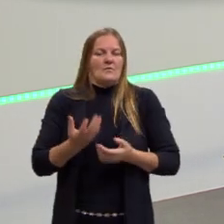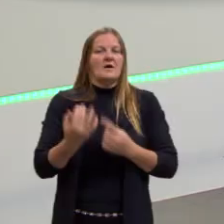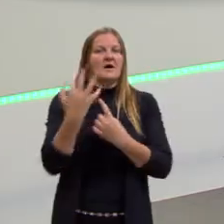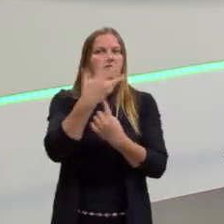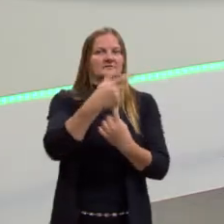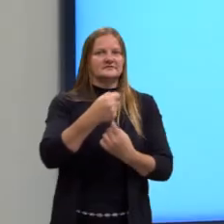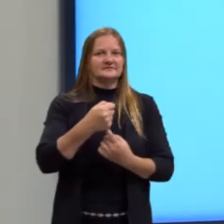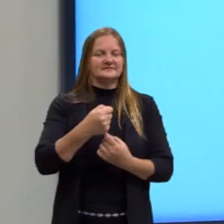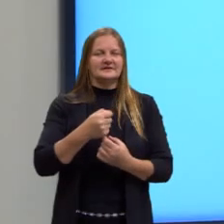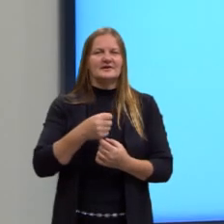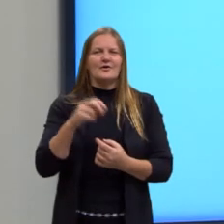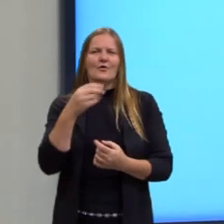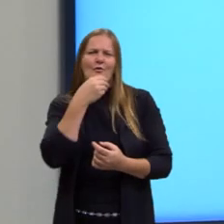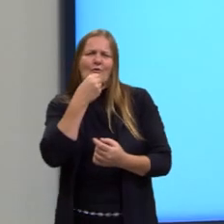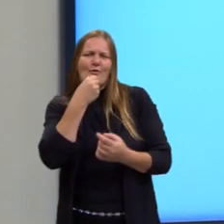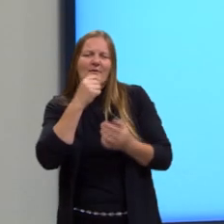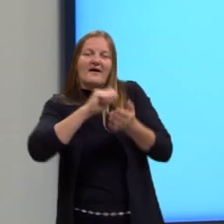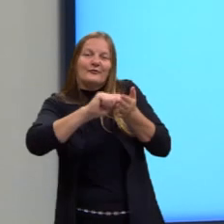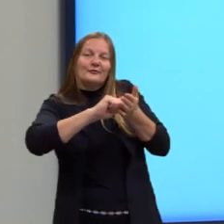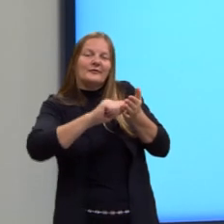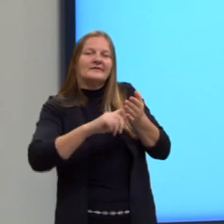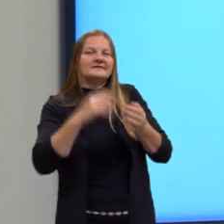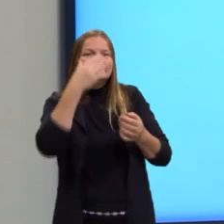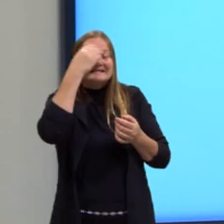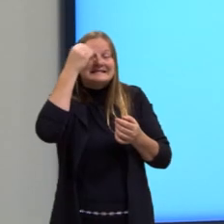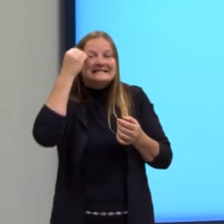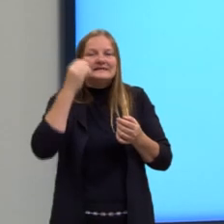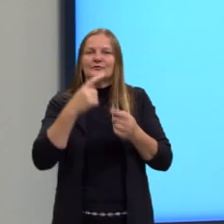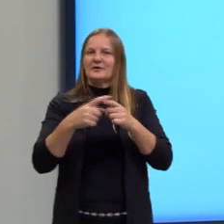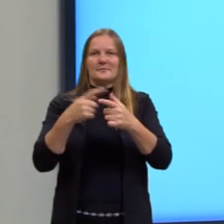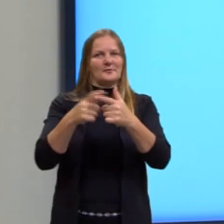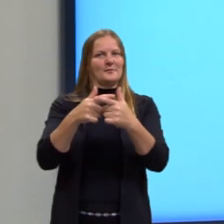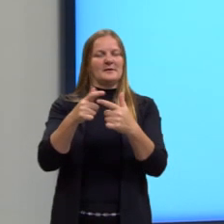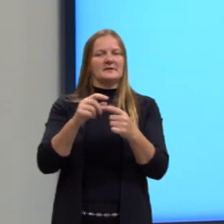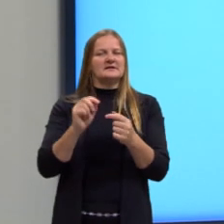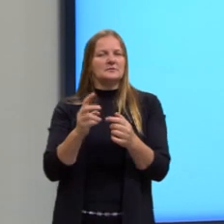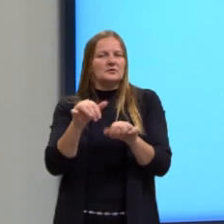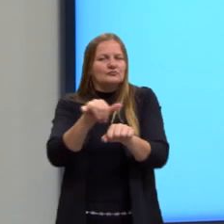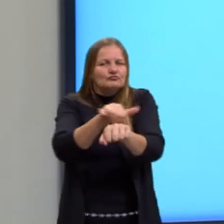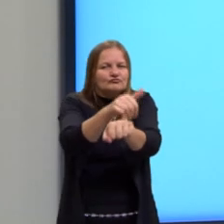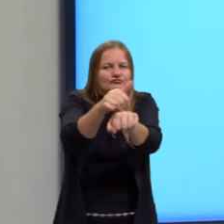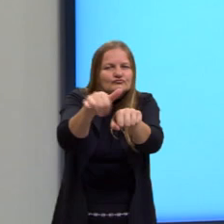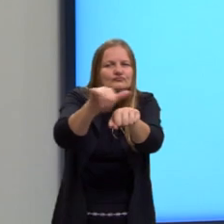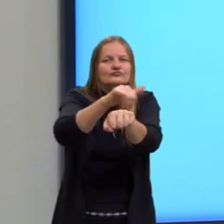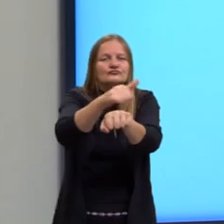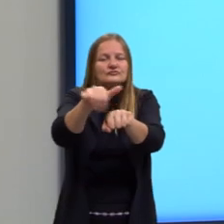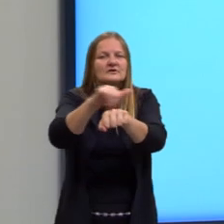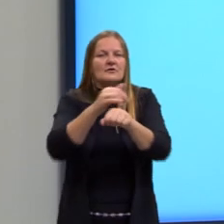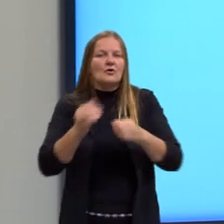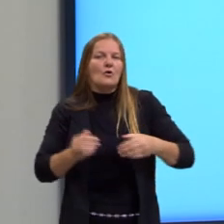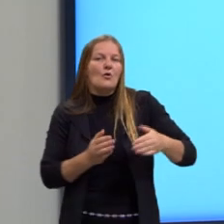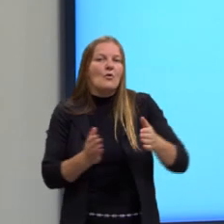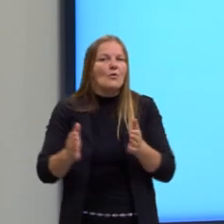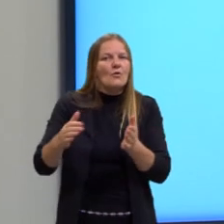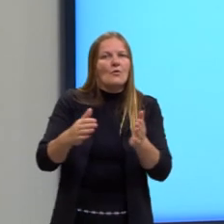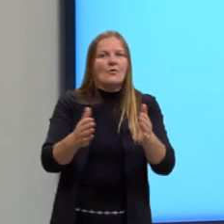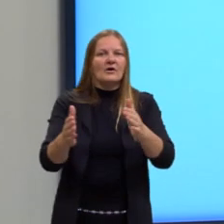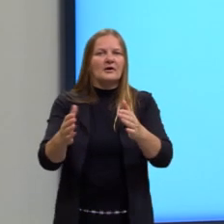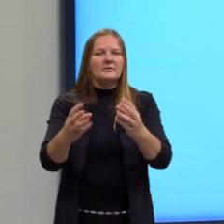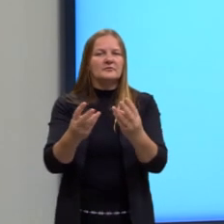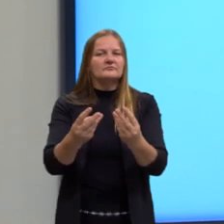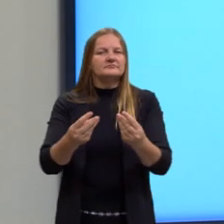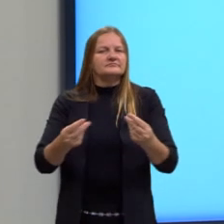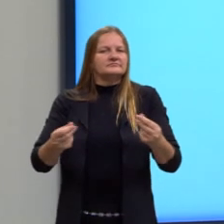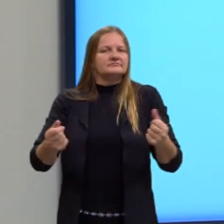nome do cara. Ótimo, coloca isso. Sempre vai pelo caminho menos difícil.